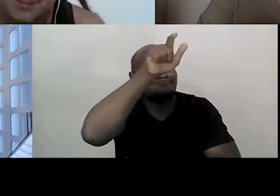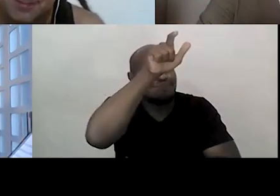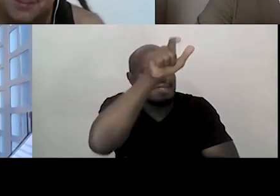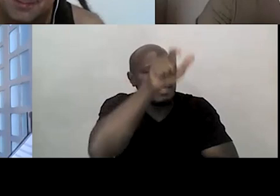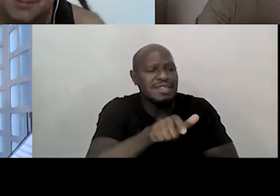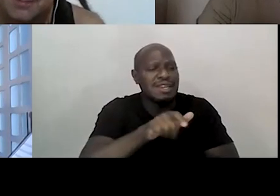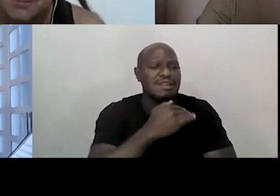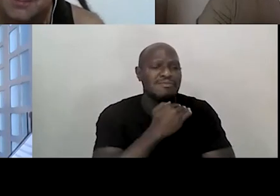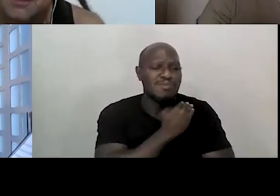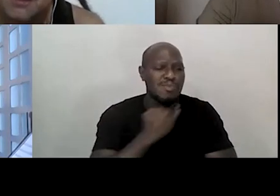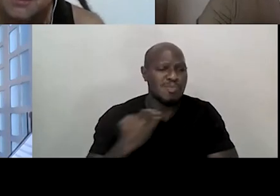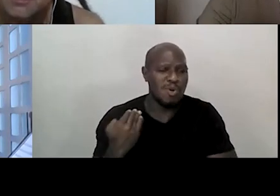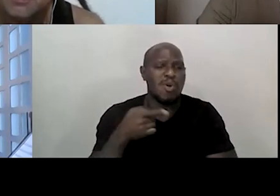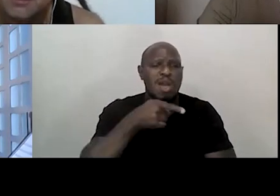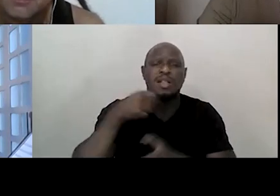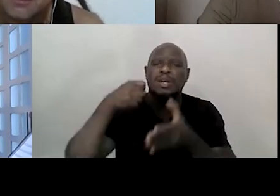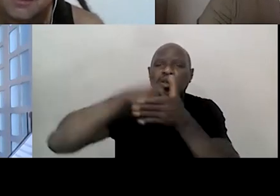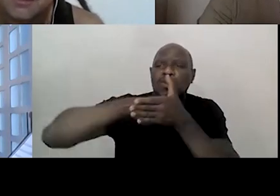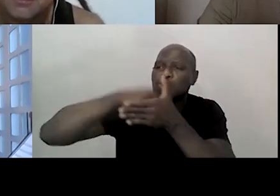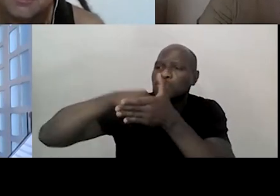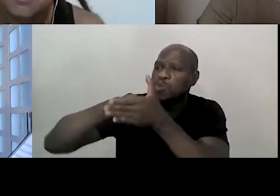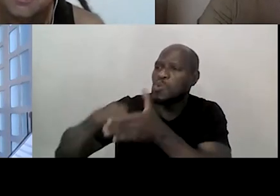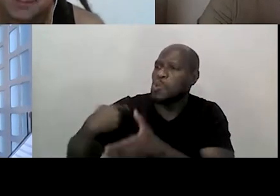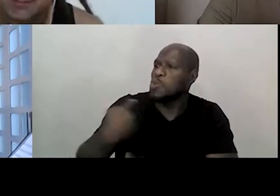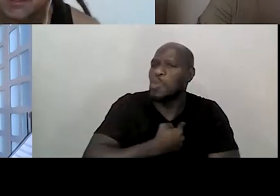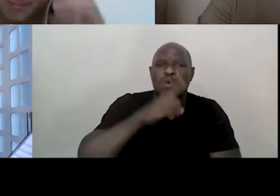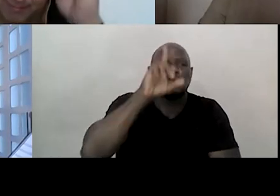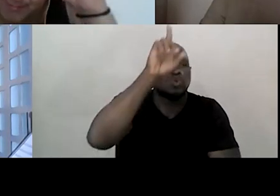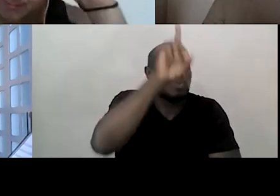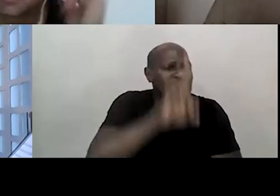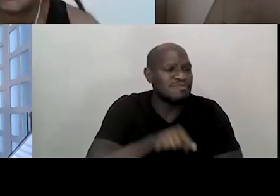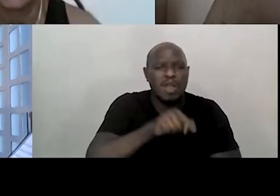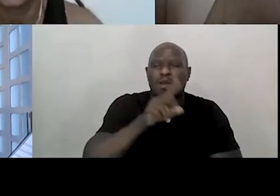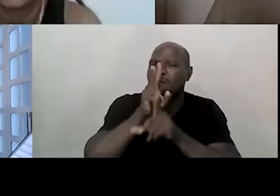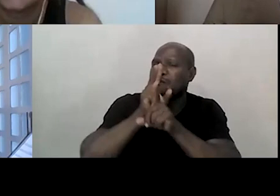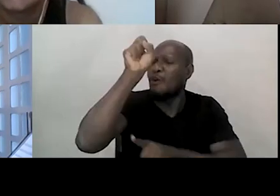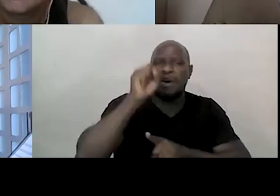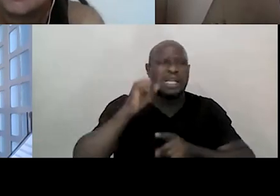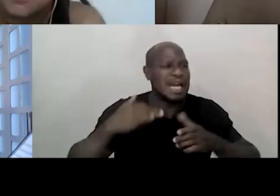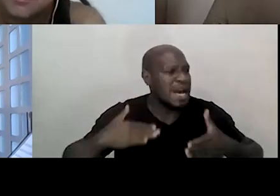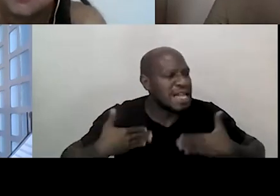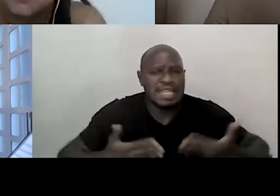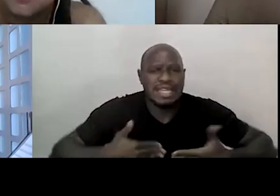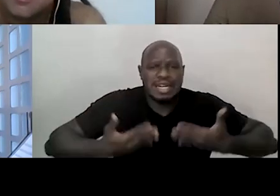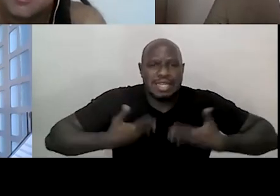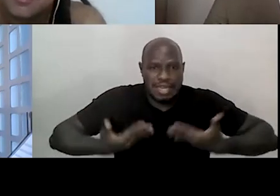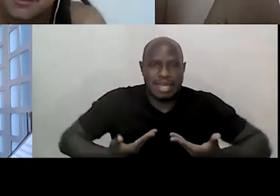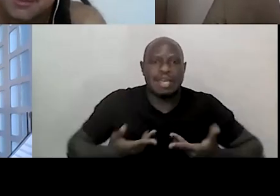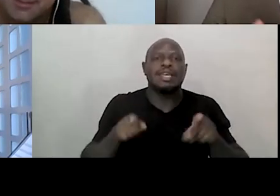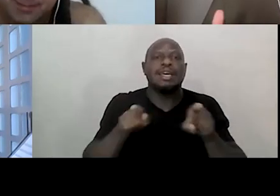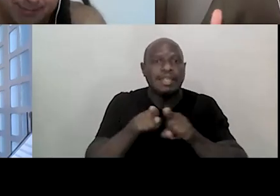lutou por nossos direitos com tanto afinco, né? Com tanta alegria. Também